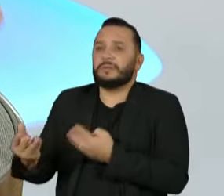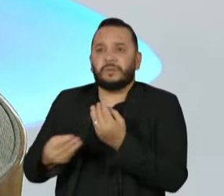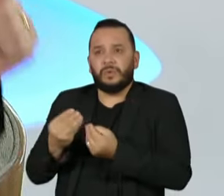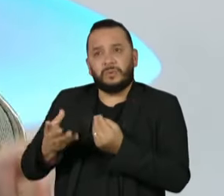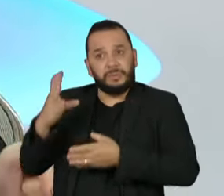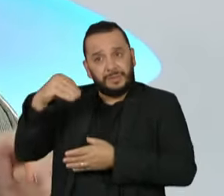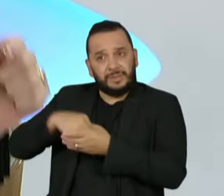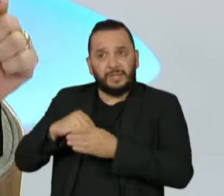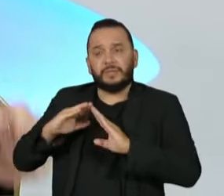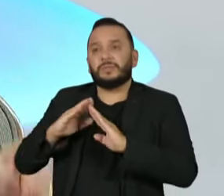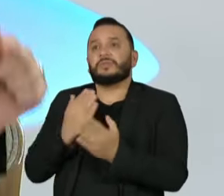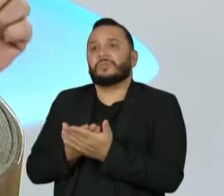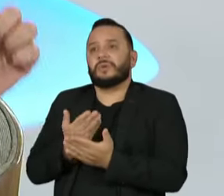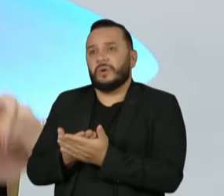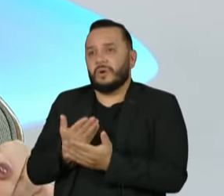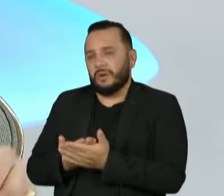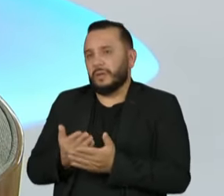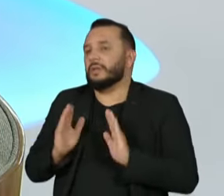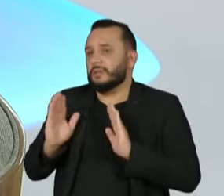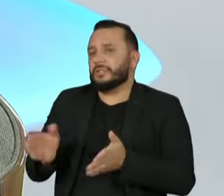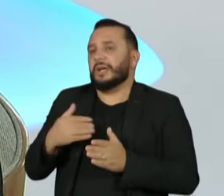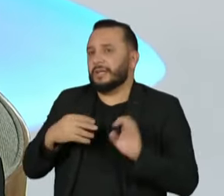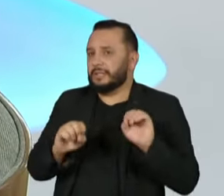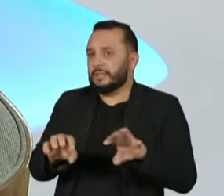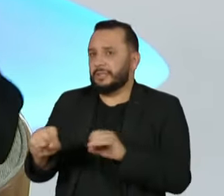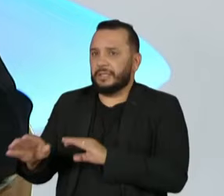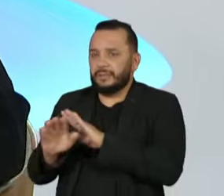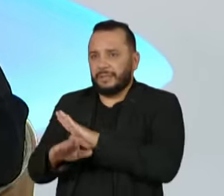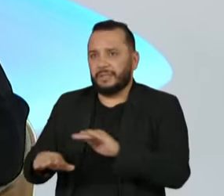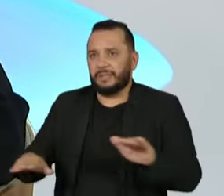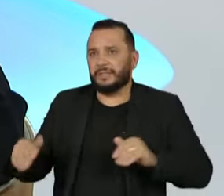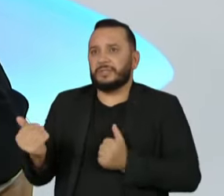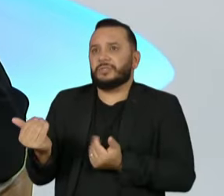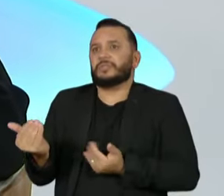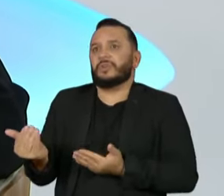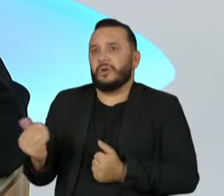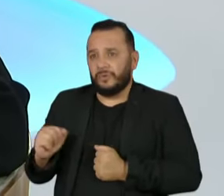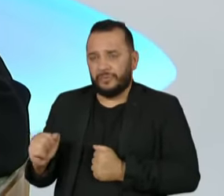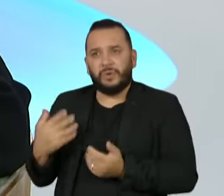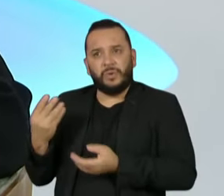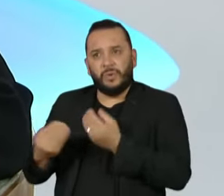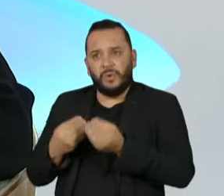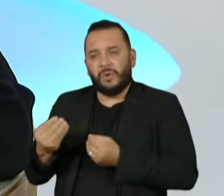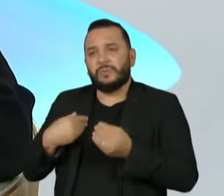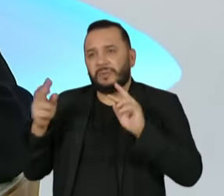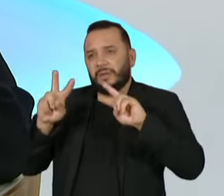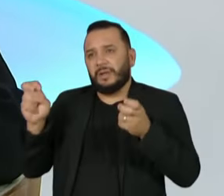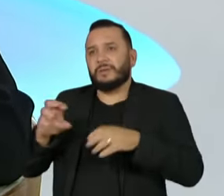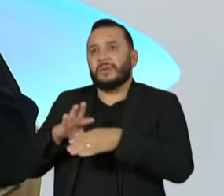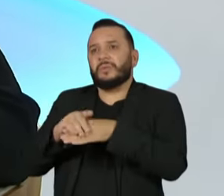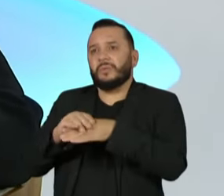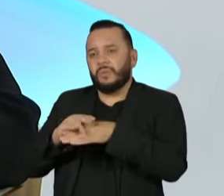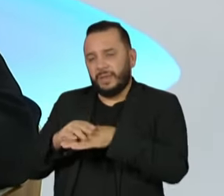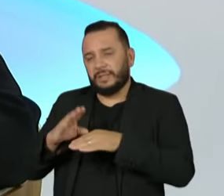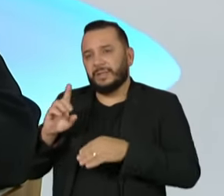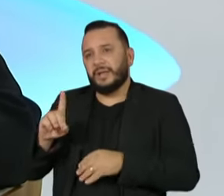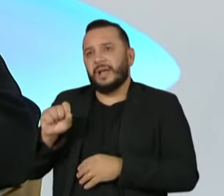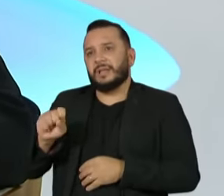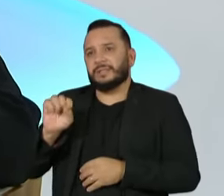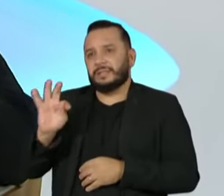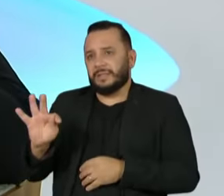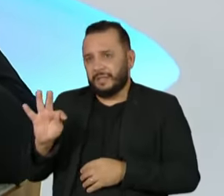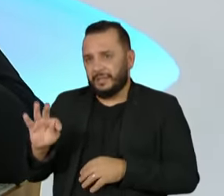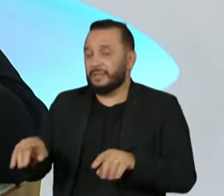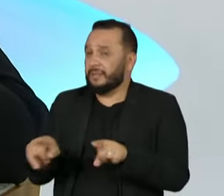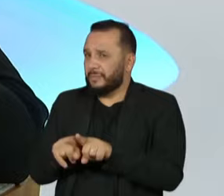dentro da escola, ensinando as nossas crianças, nossos jovens, inclusive em relação a doenças sexualmente transmissíveis, nada é proibido